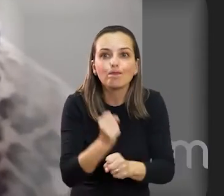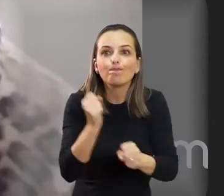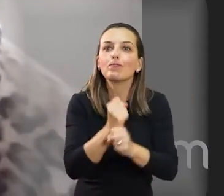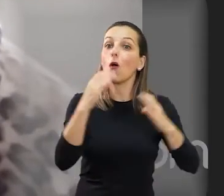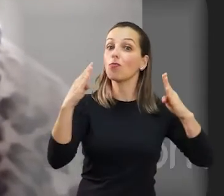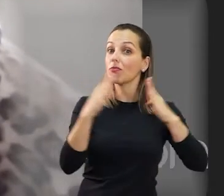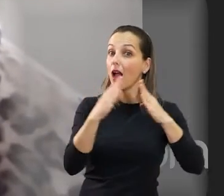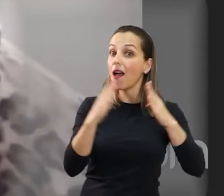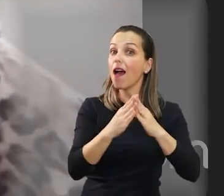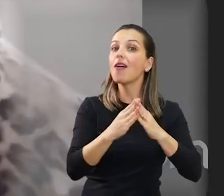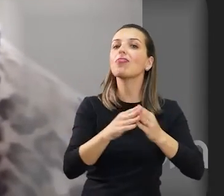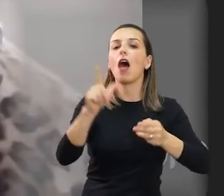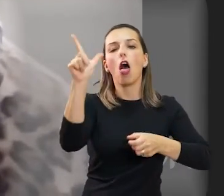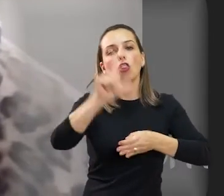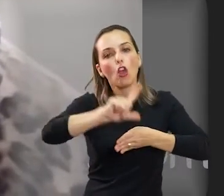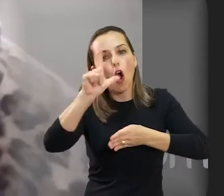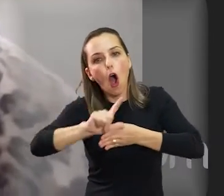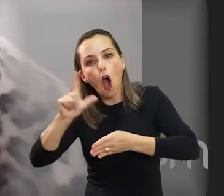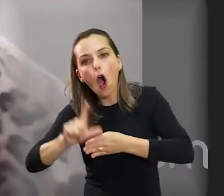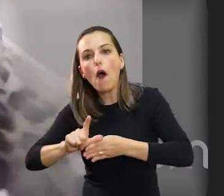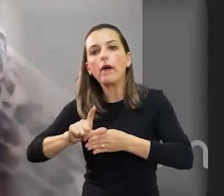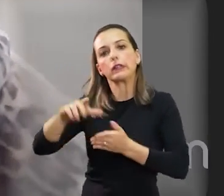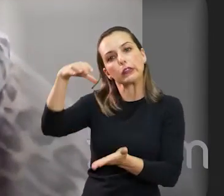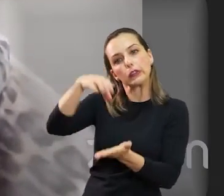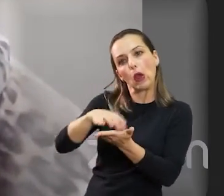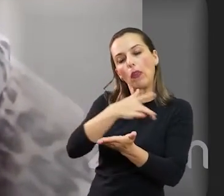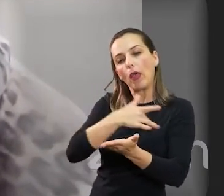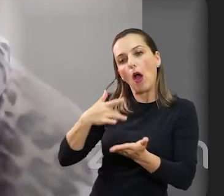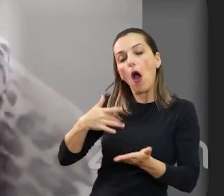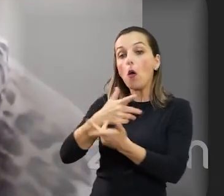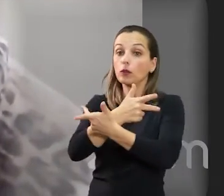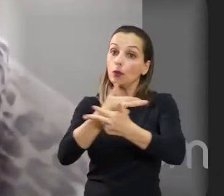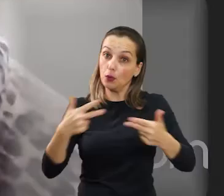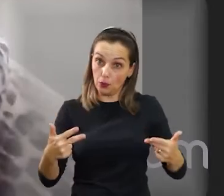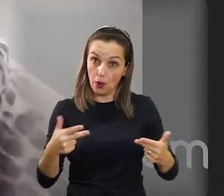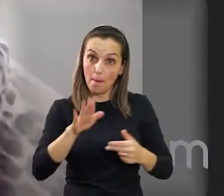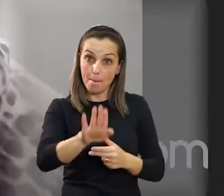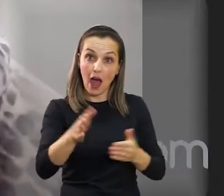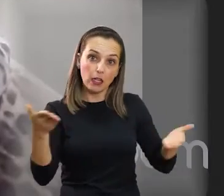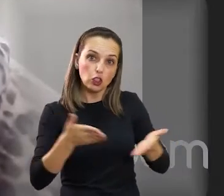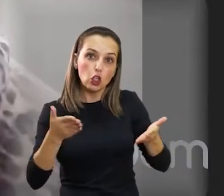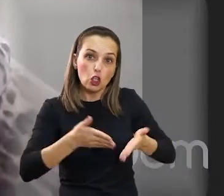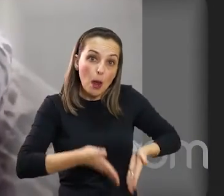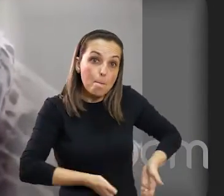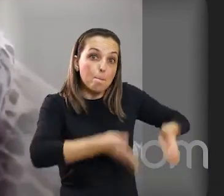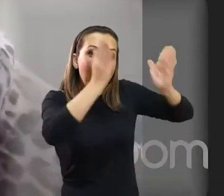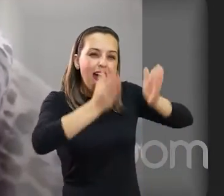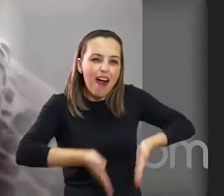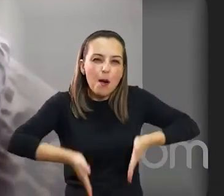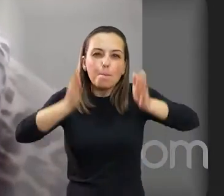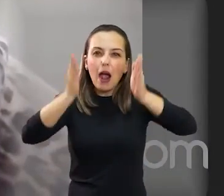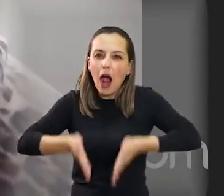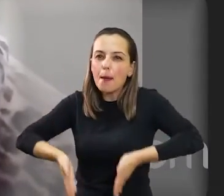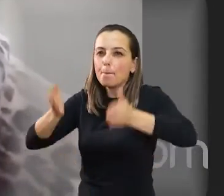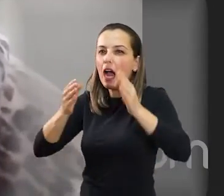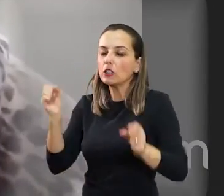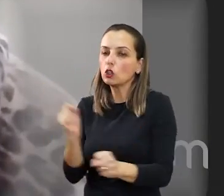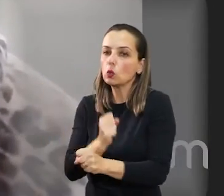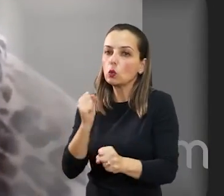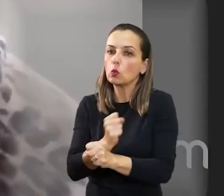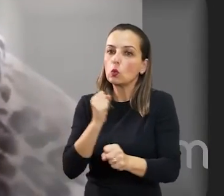gera impacto na infraestrutura, e regiões da cidade que têm uma infra para receber